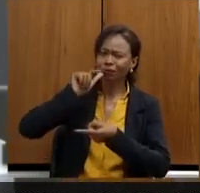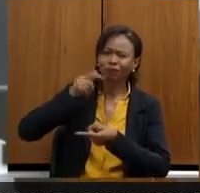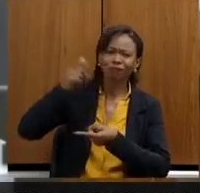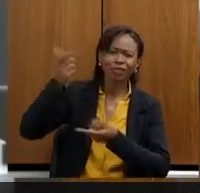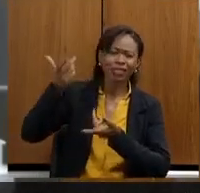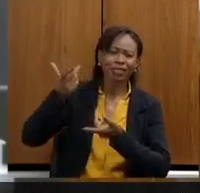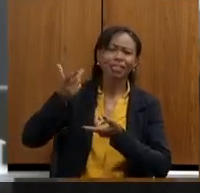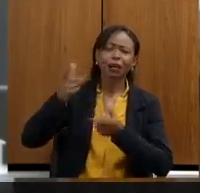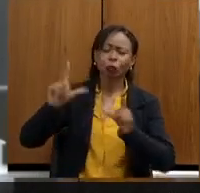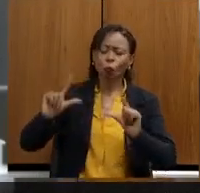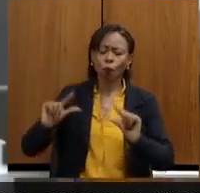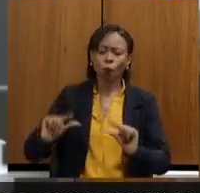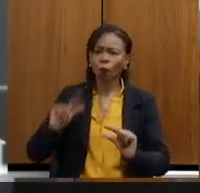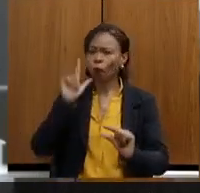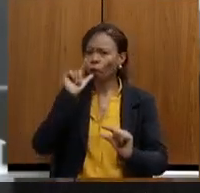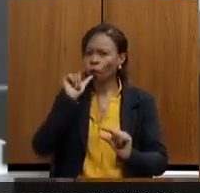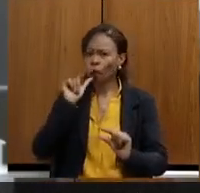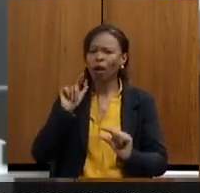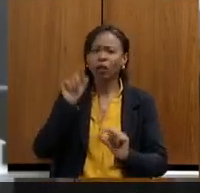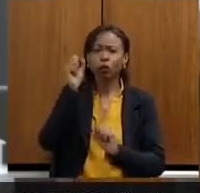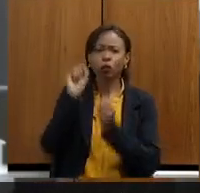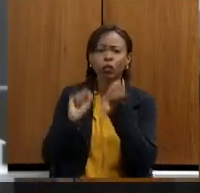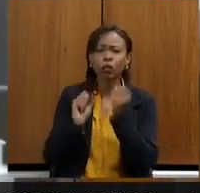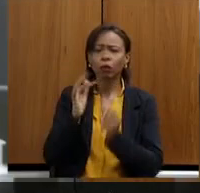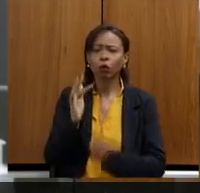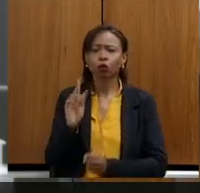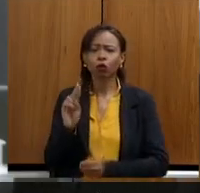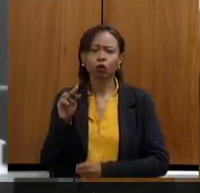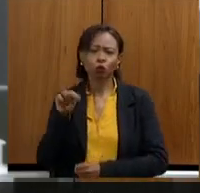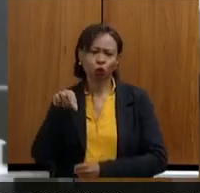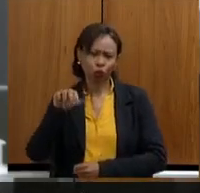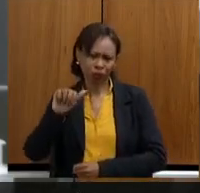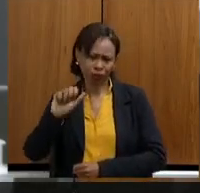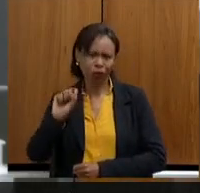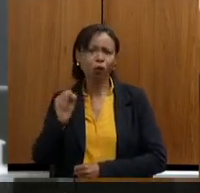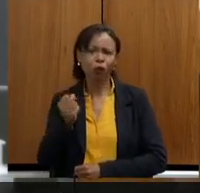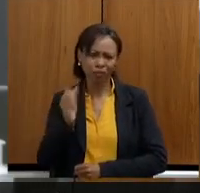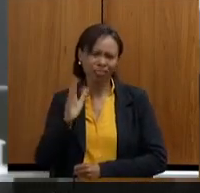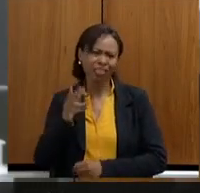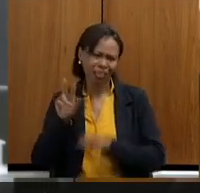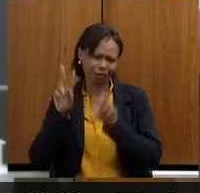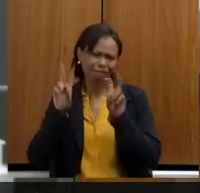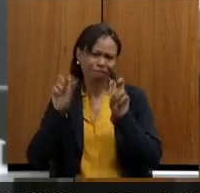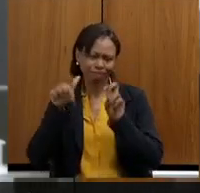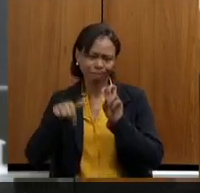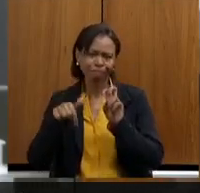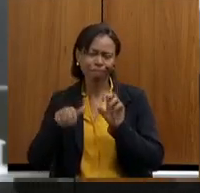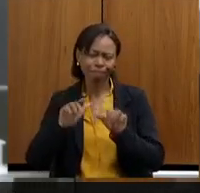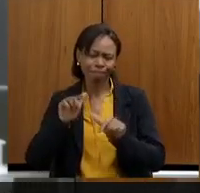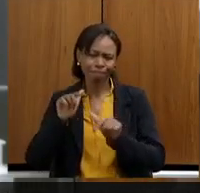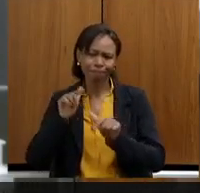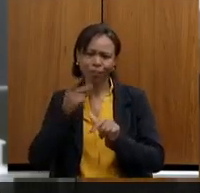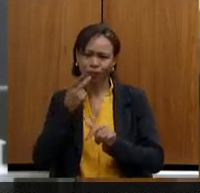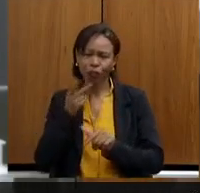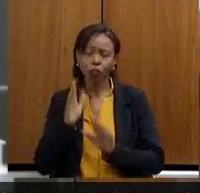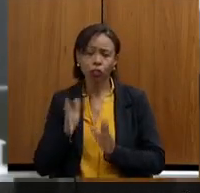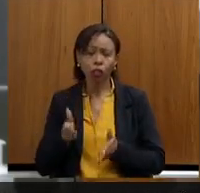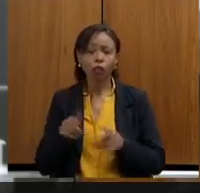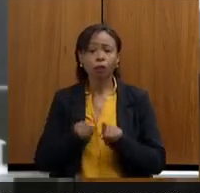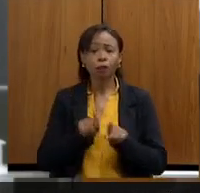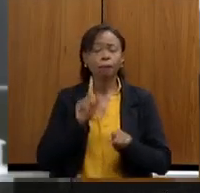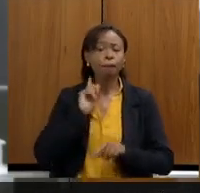FURNAS discutido aqui nessa Assembleia Legislativa algumas vezes. Em Minas Gerais, através da